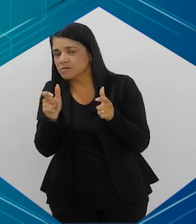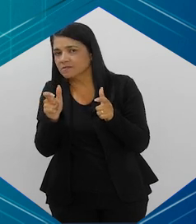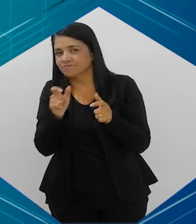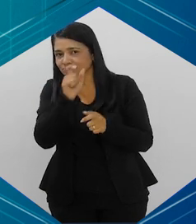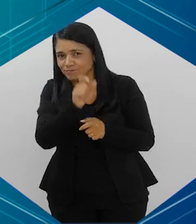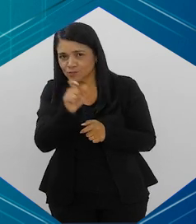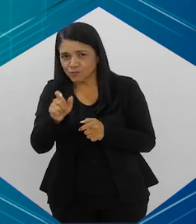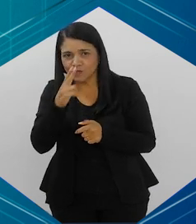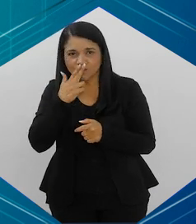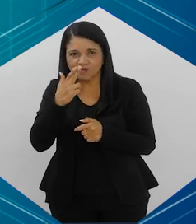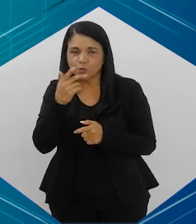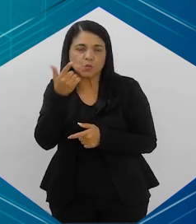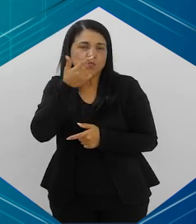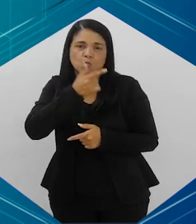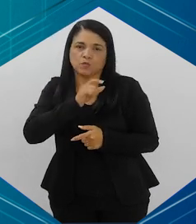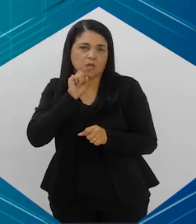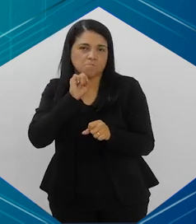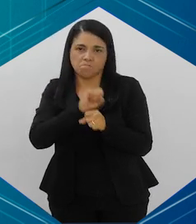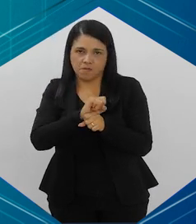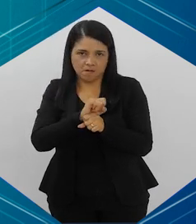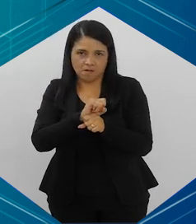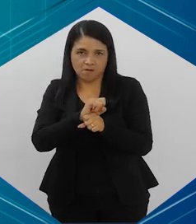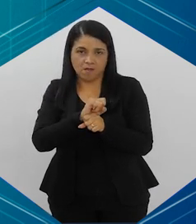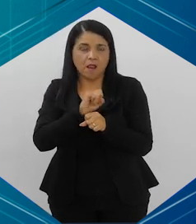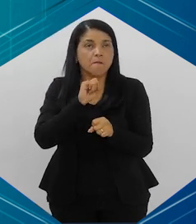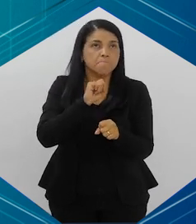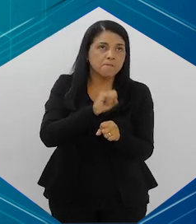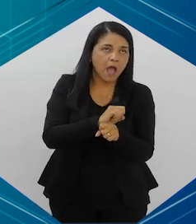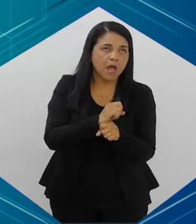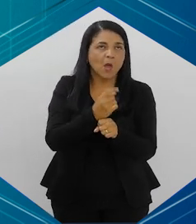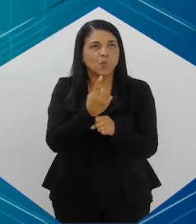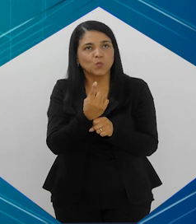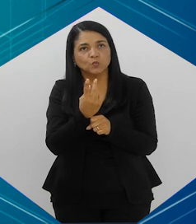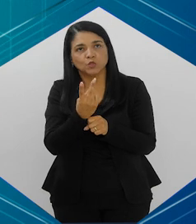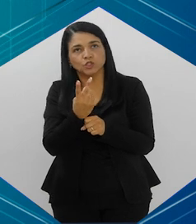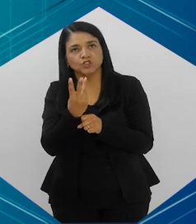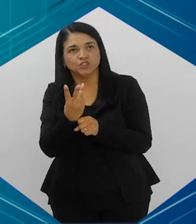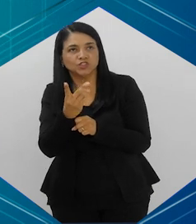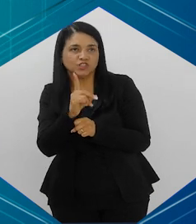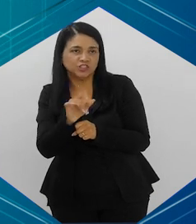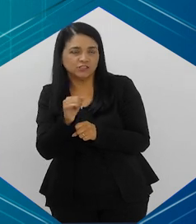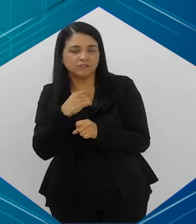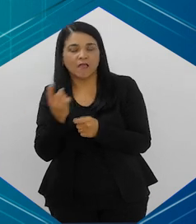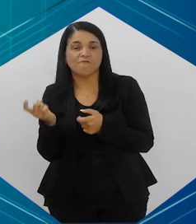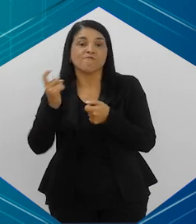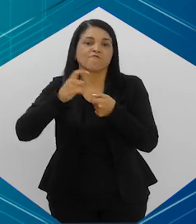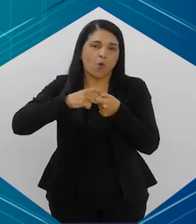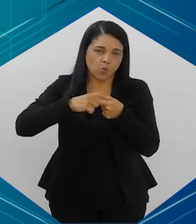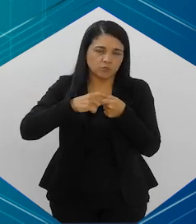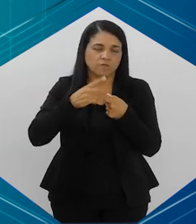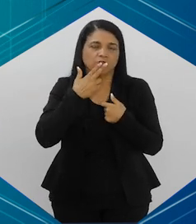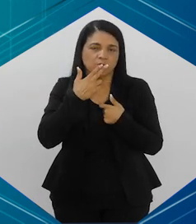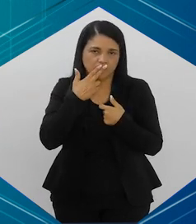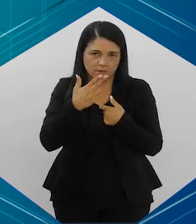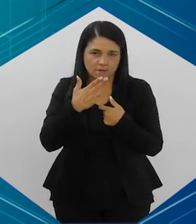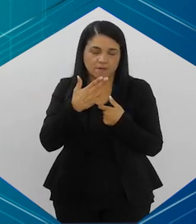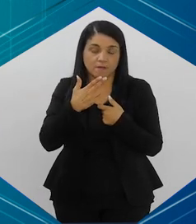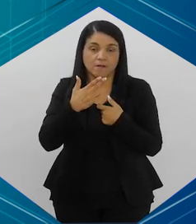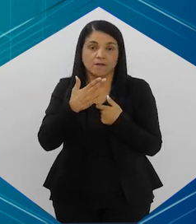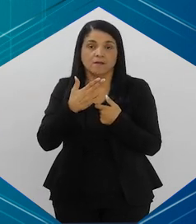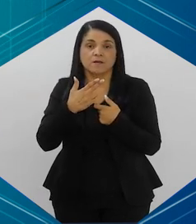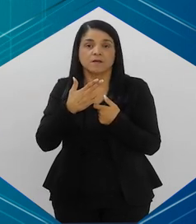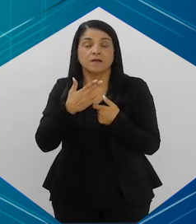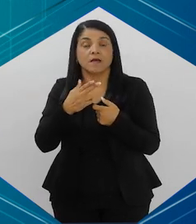a grande maioria não consegue. Ou ele para agora, fica um, dois dias e volta e volta a fumar mais ainda.